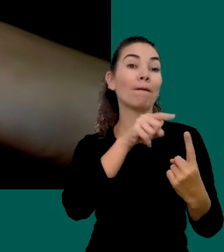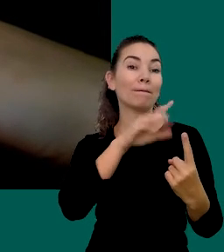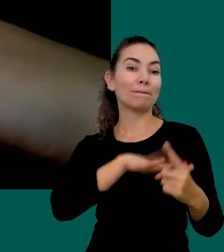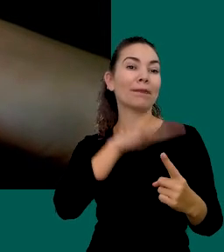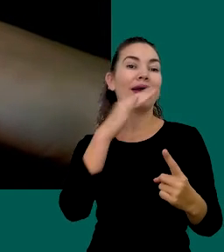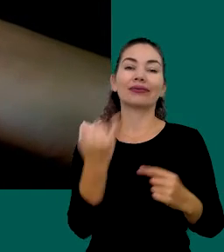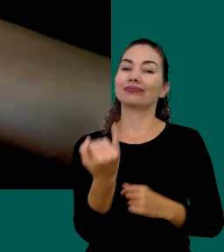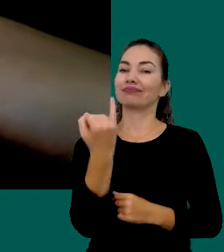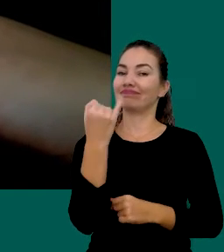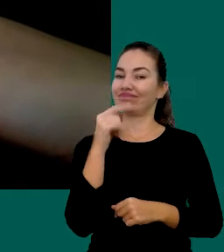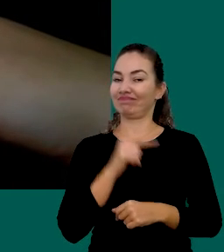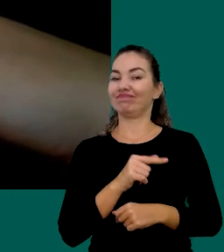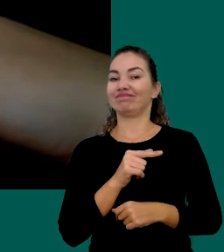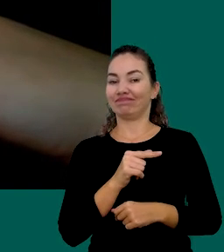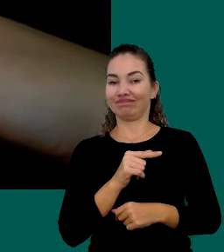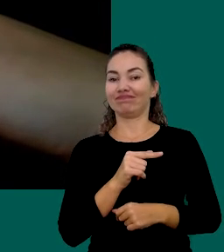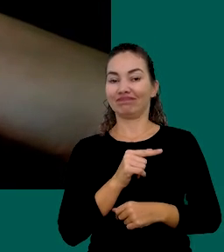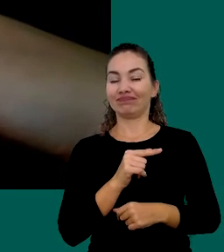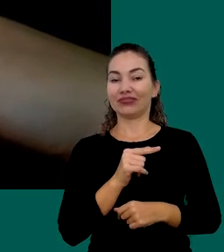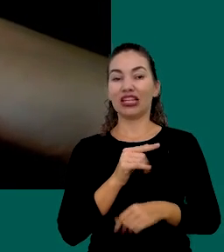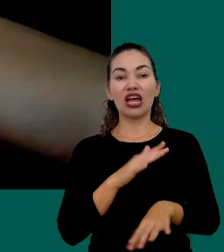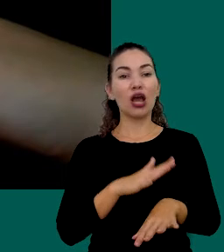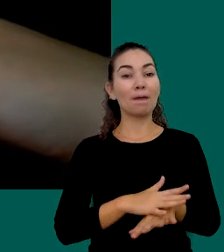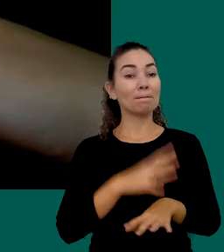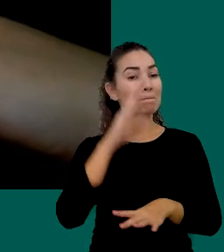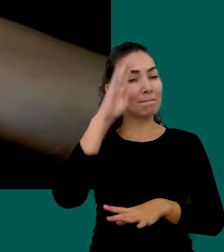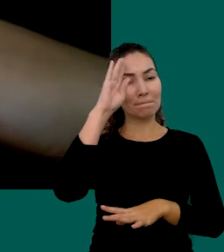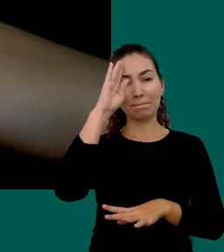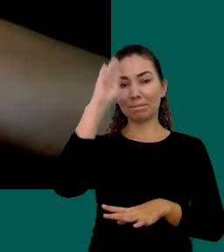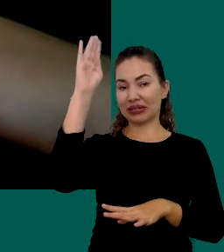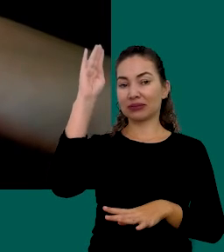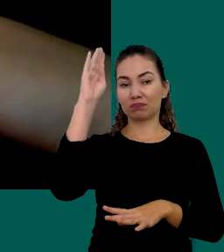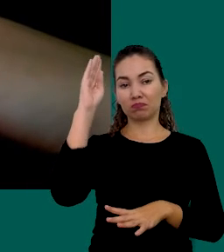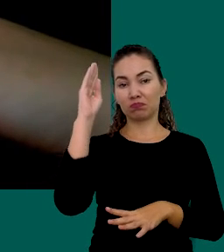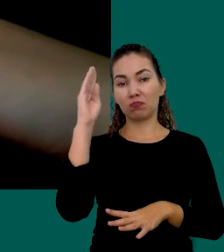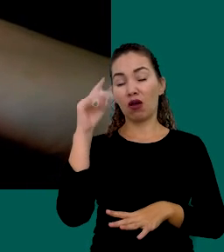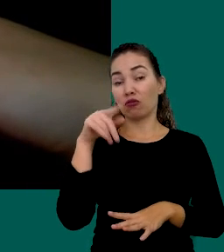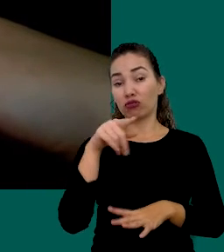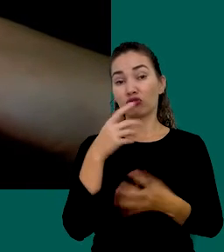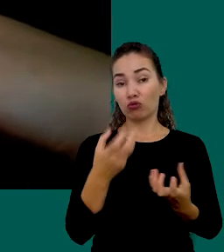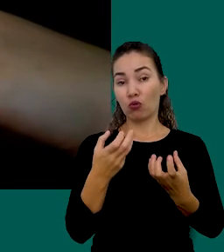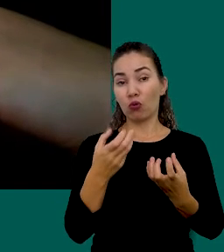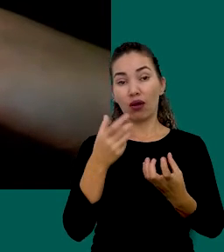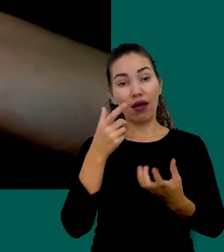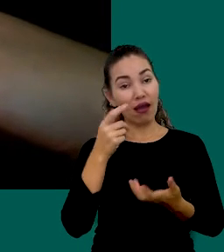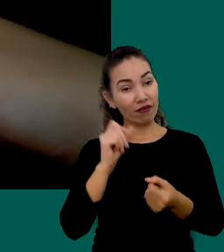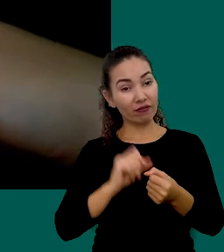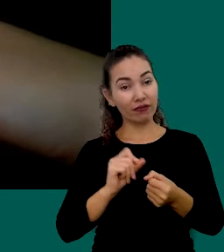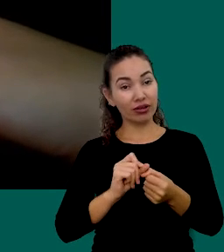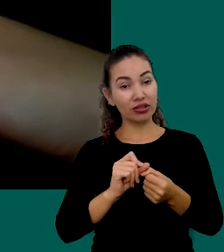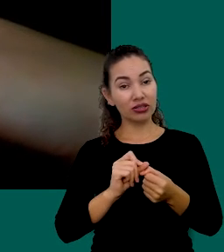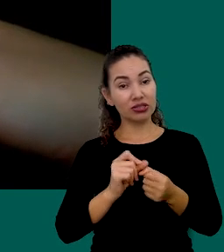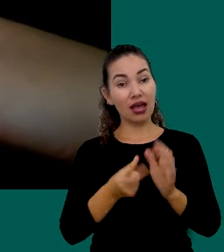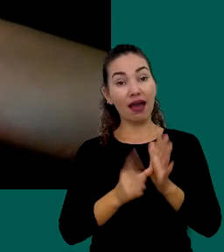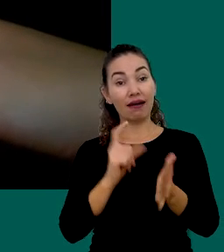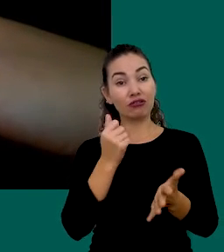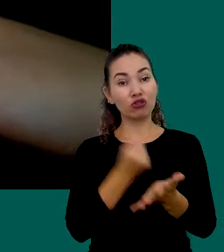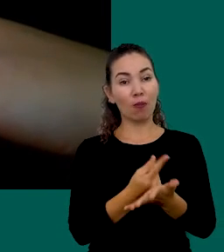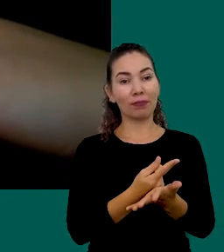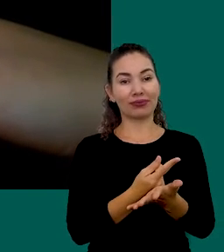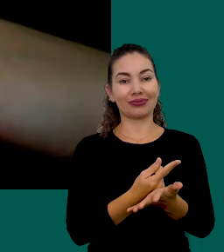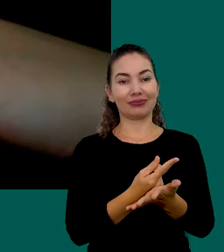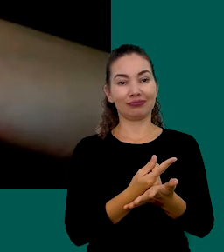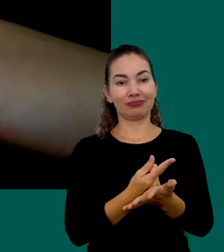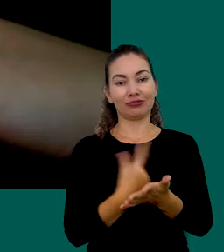Importantes E Mais Prioritários Que você deseja Cumprir Antes de Comprar Essa